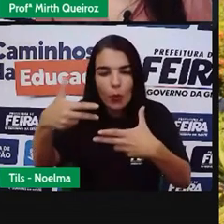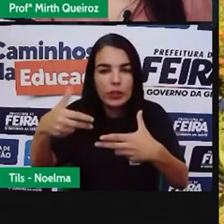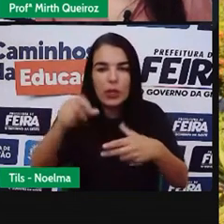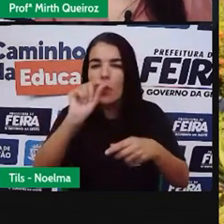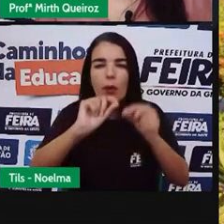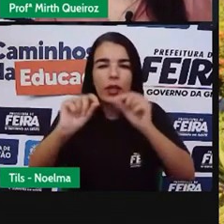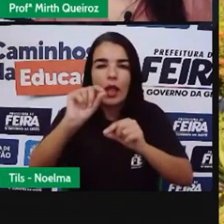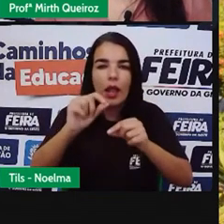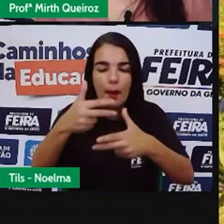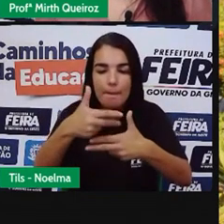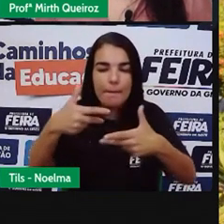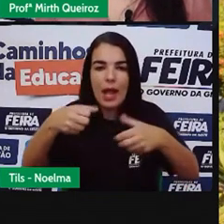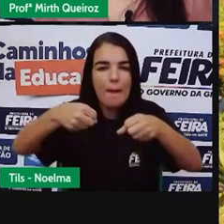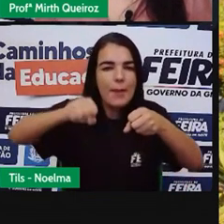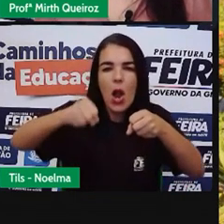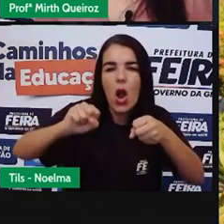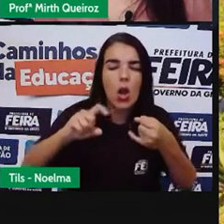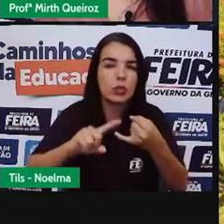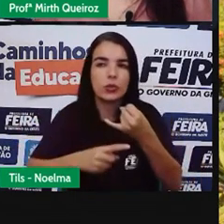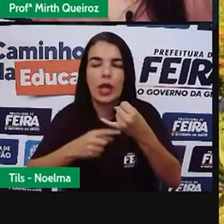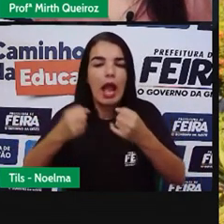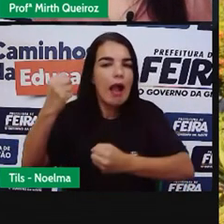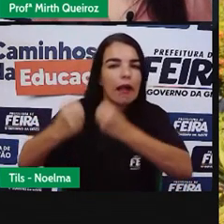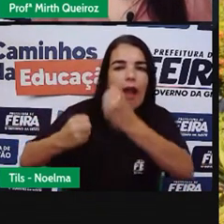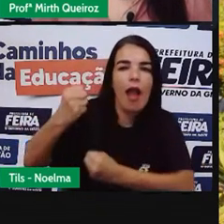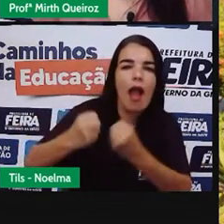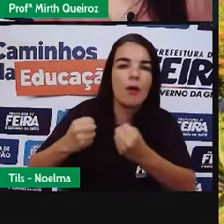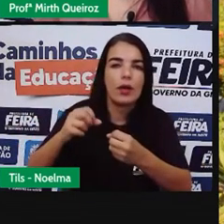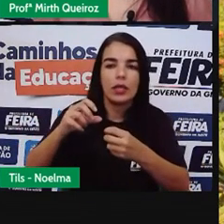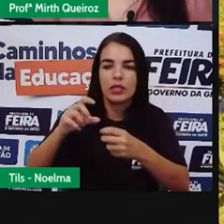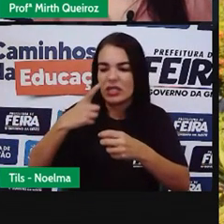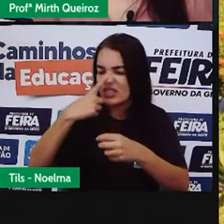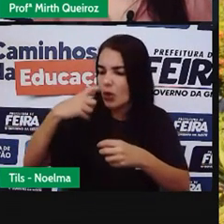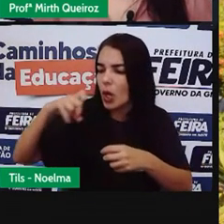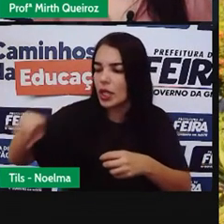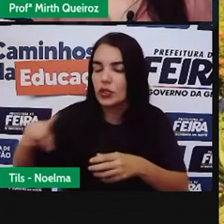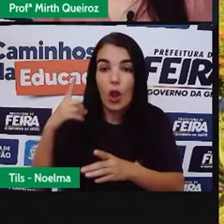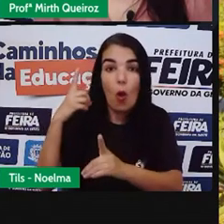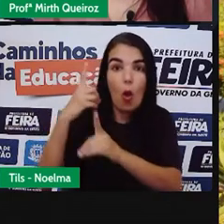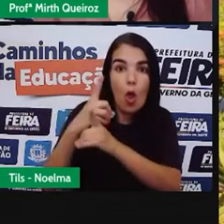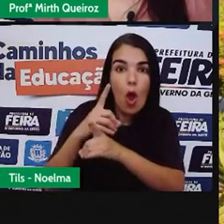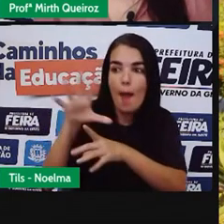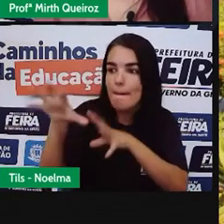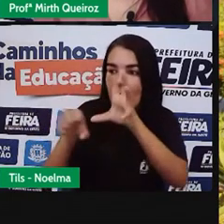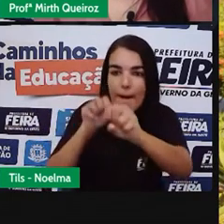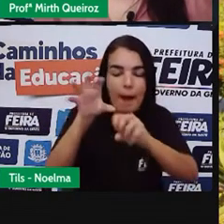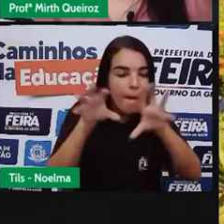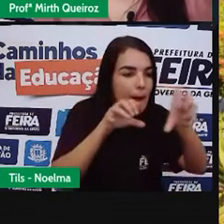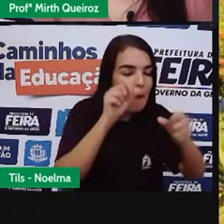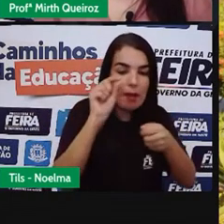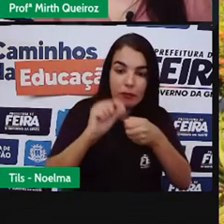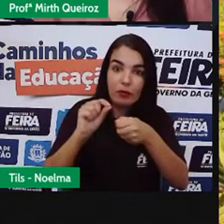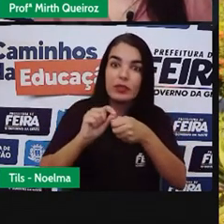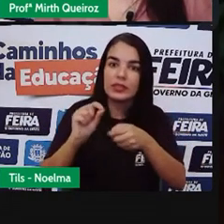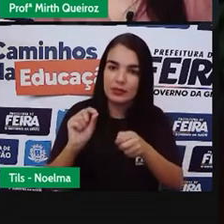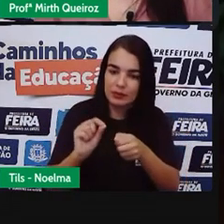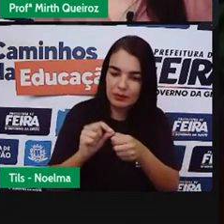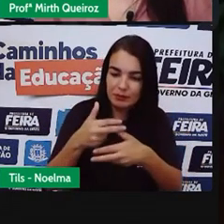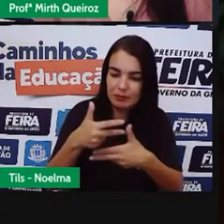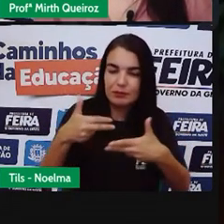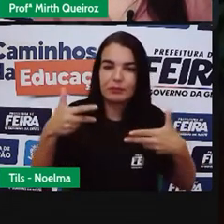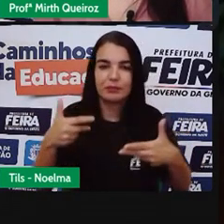Peças de carro Dentre várias Outras peças Tudo isso aqui É a partir De reciclagem